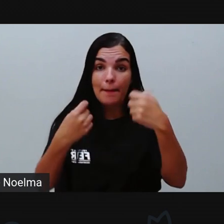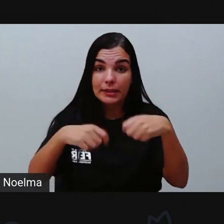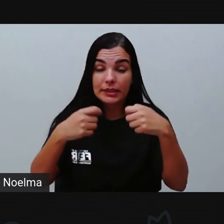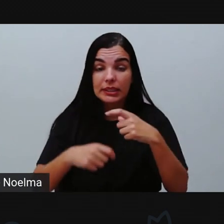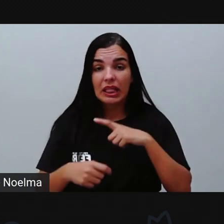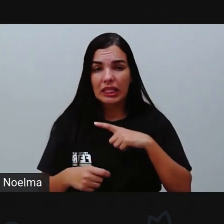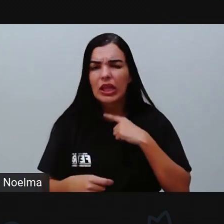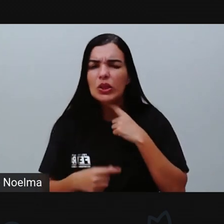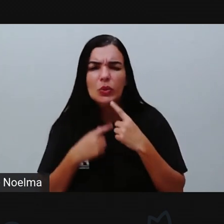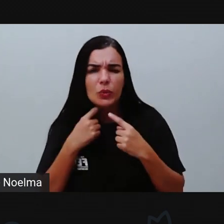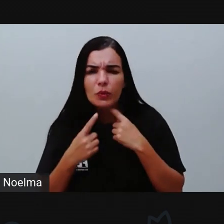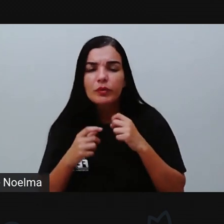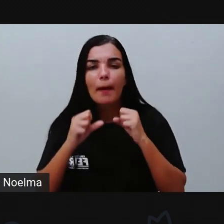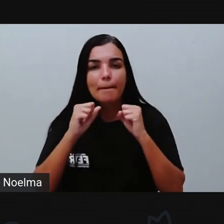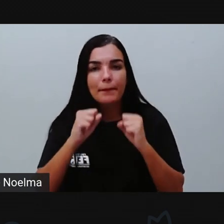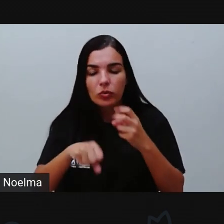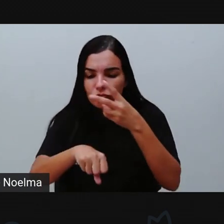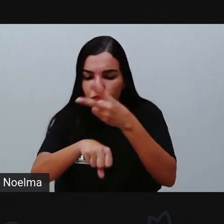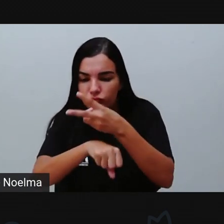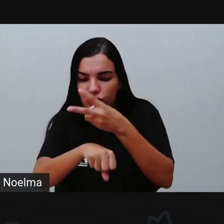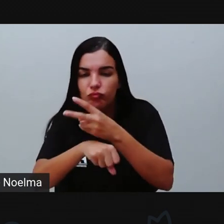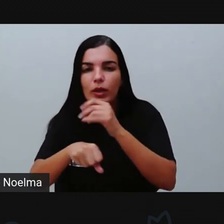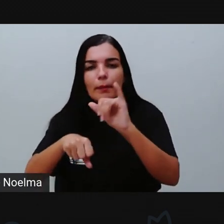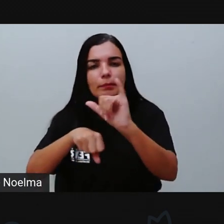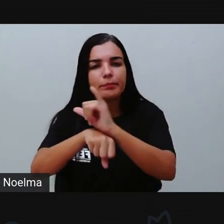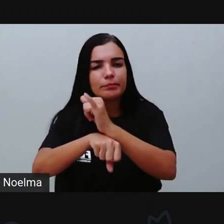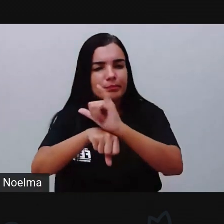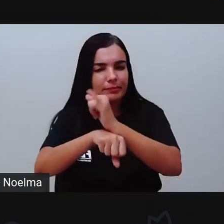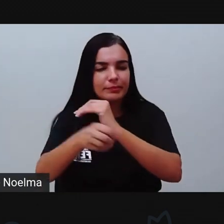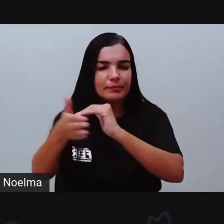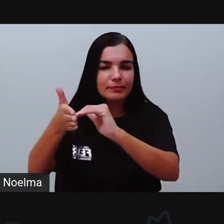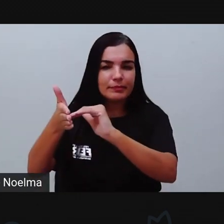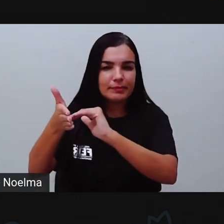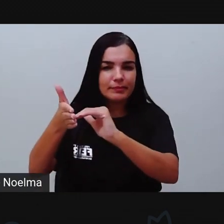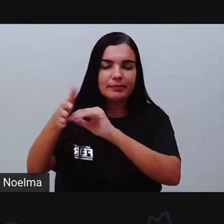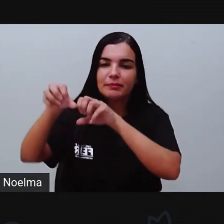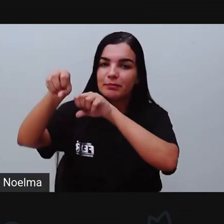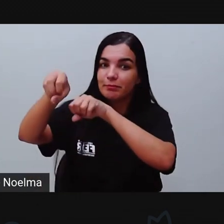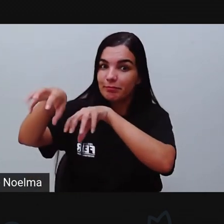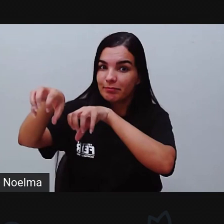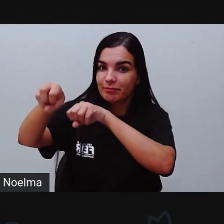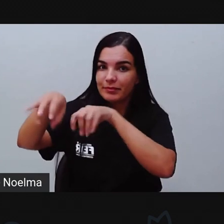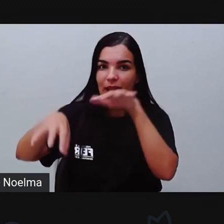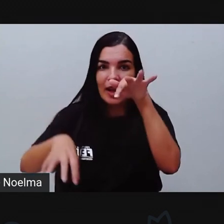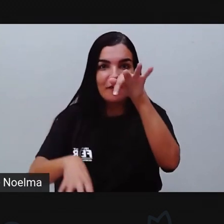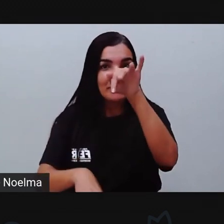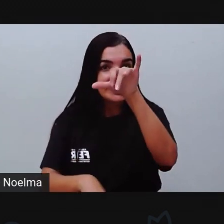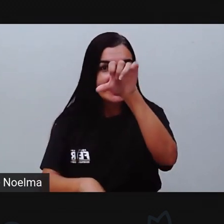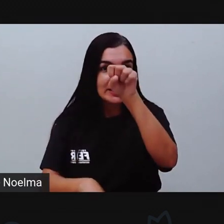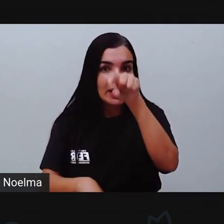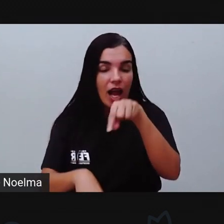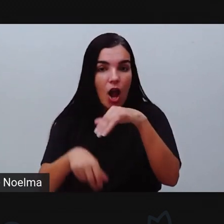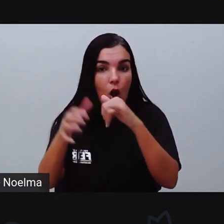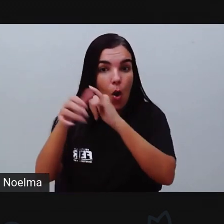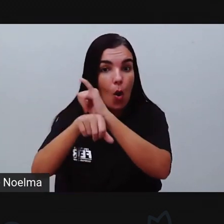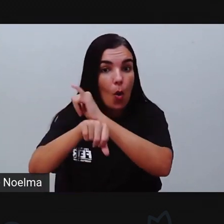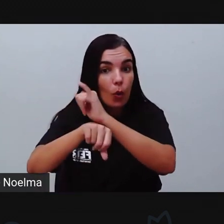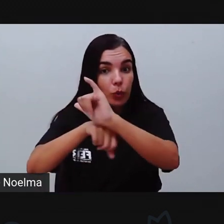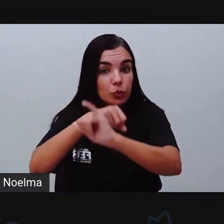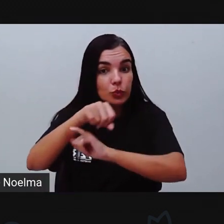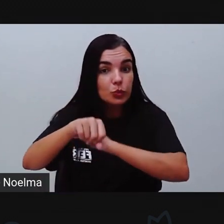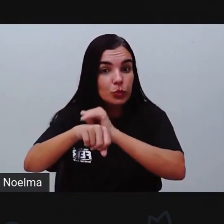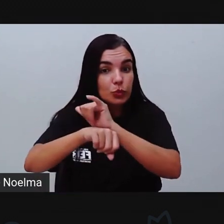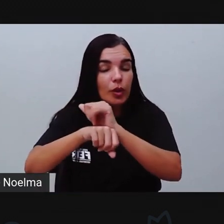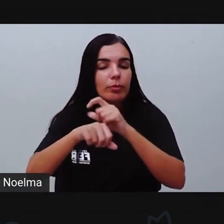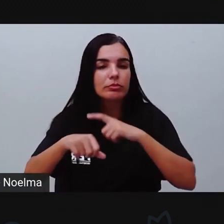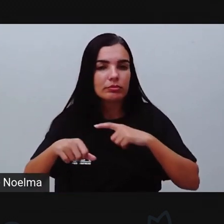dúvida, queiram assistir essa aula novamente, vão lá no canal da Seduc de Feira de Santana no YouTube que essa aula